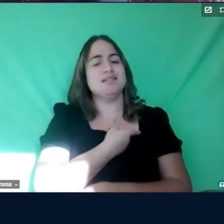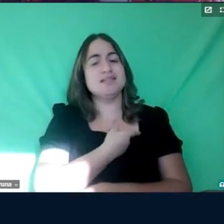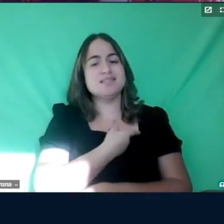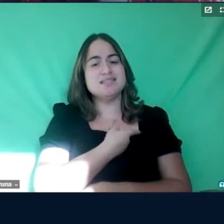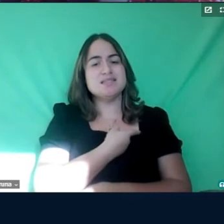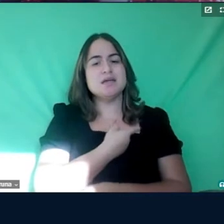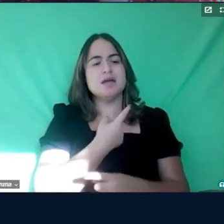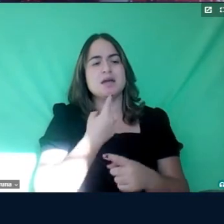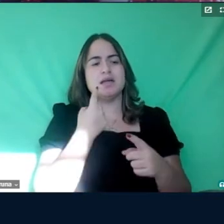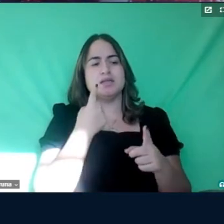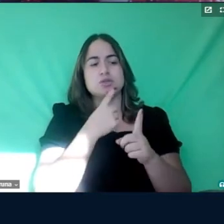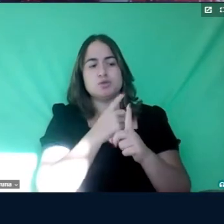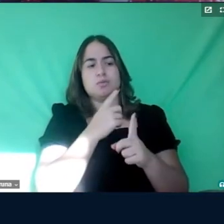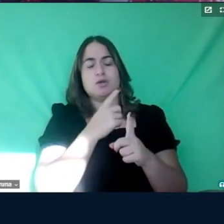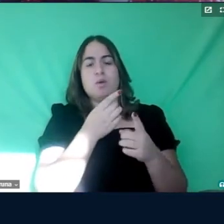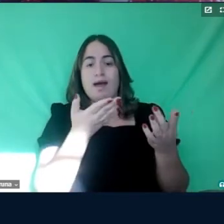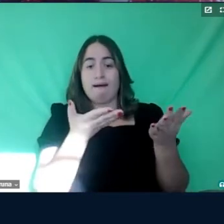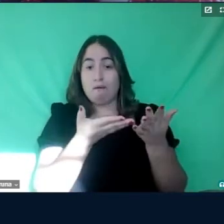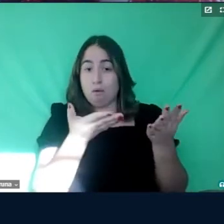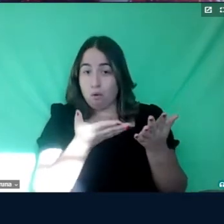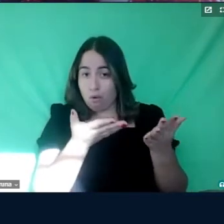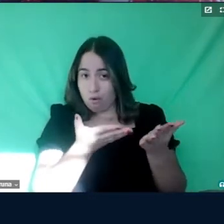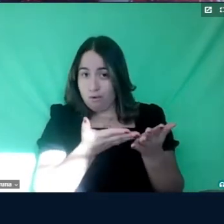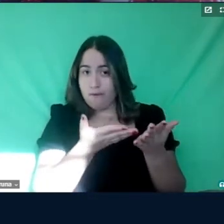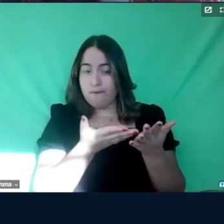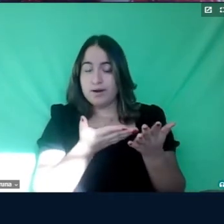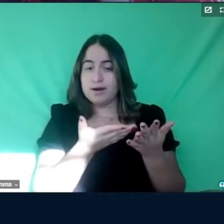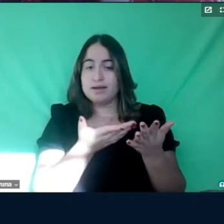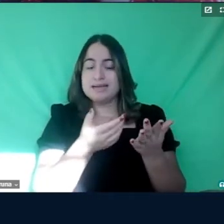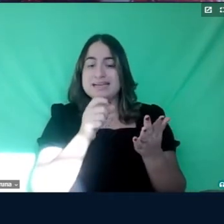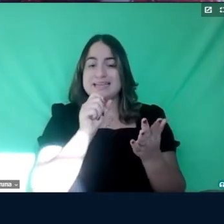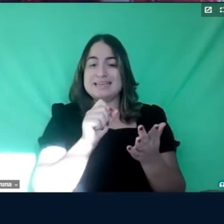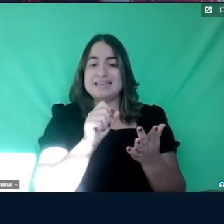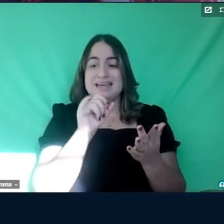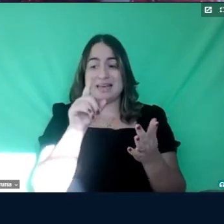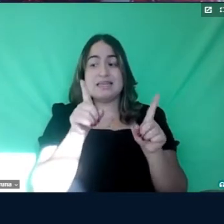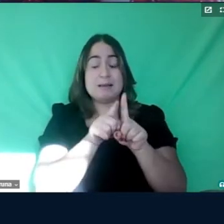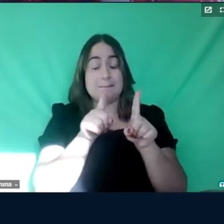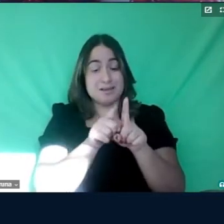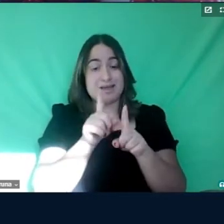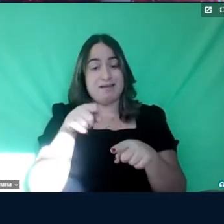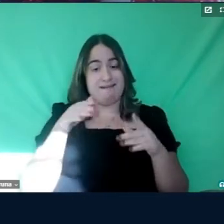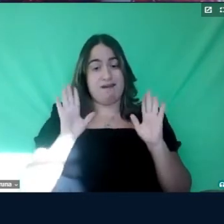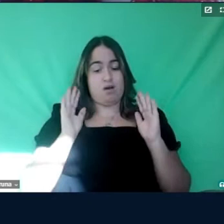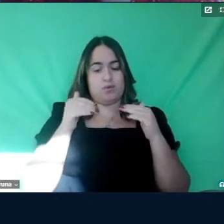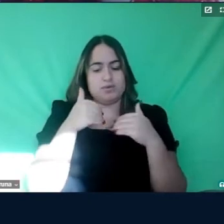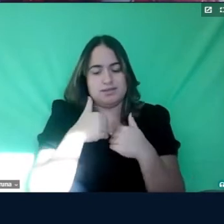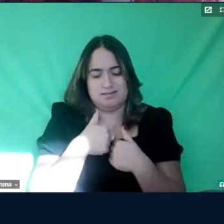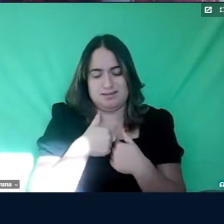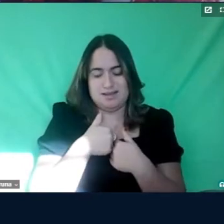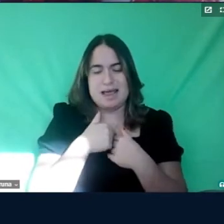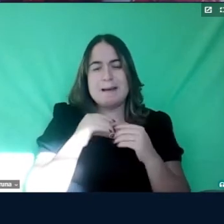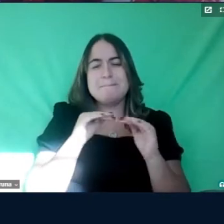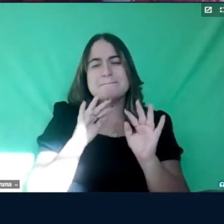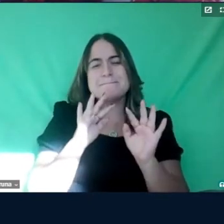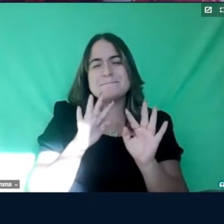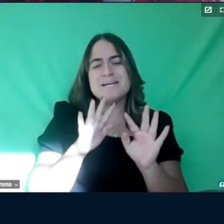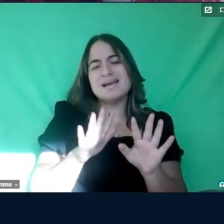descobriu recentemente, não sei se vemos o laudo, de que ele também é autista, né, mas, assim,